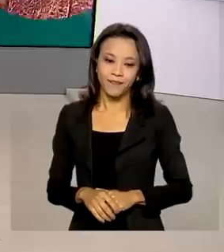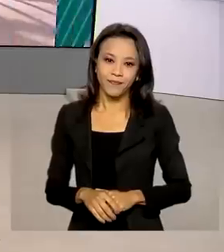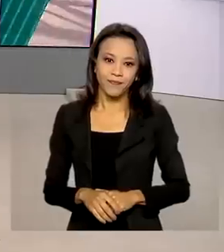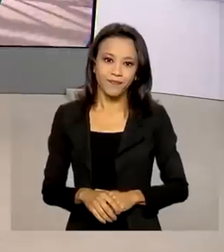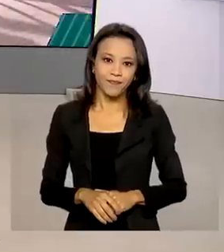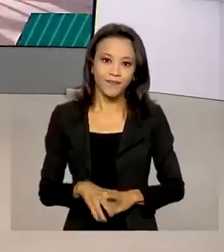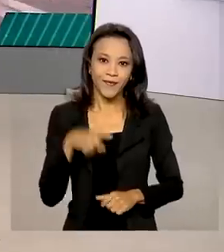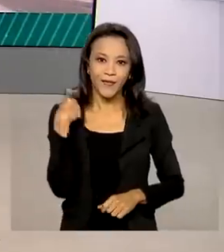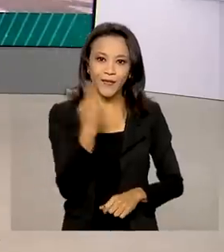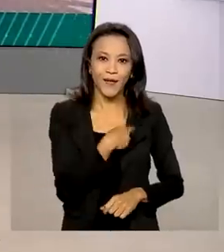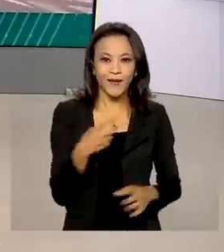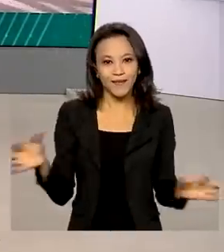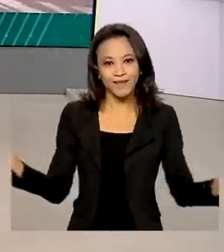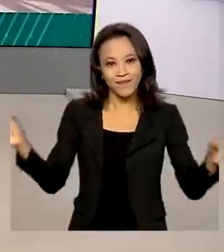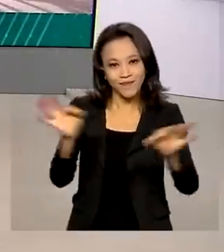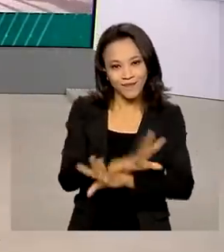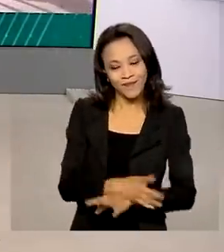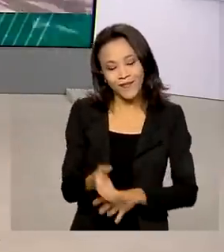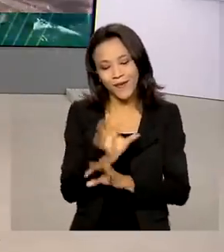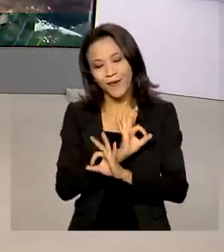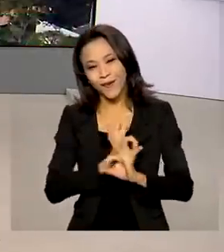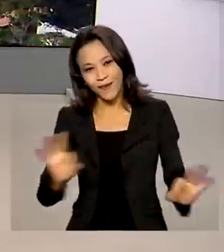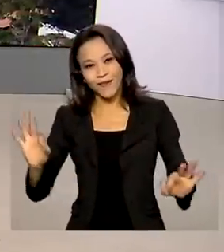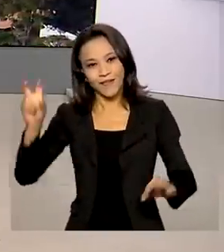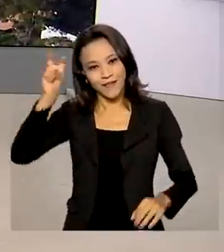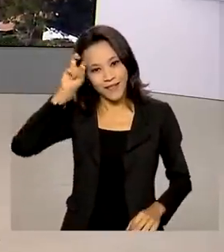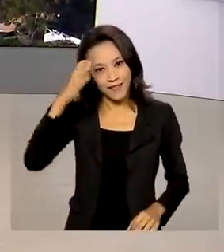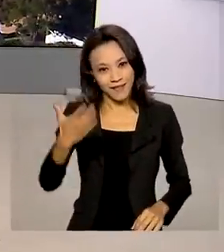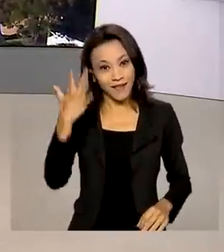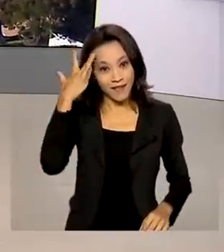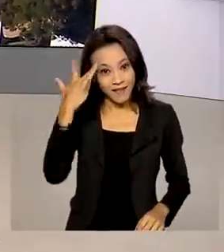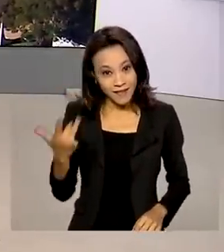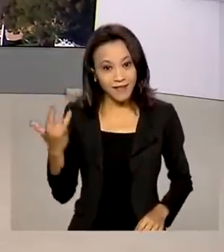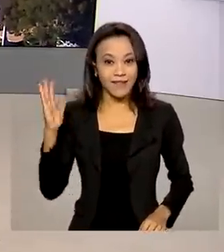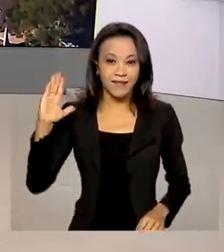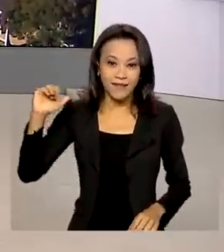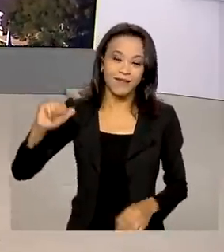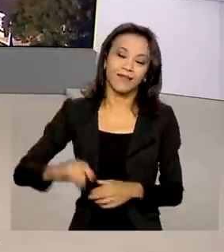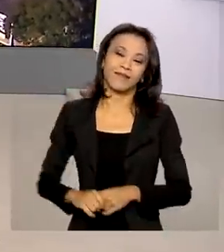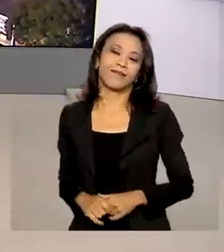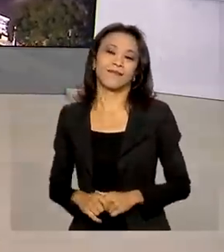E a gente fica por aqui. Uma ótima quinta-feira para você. Até amanhã. Tchau.